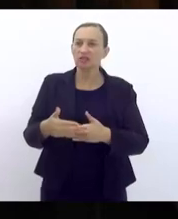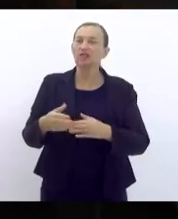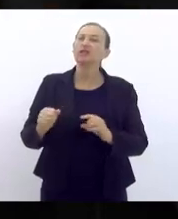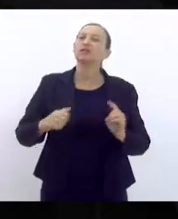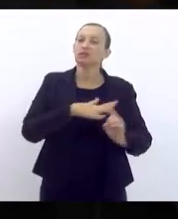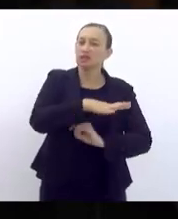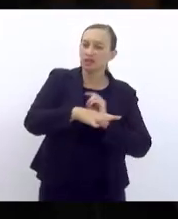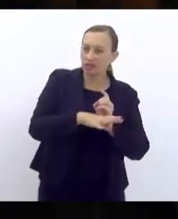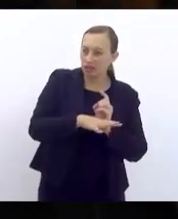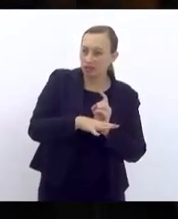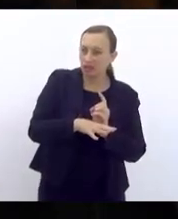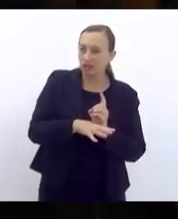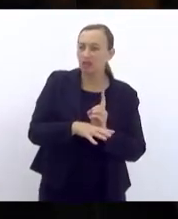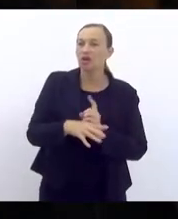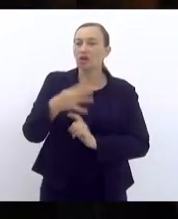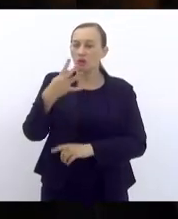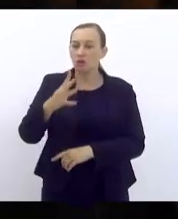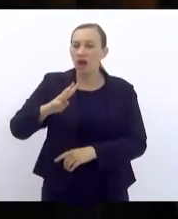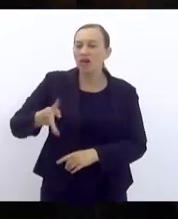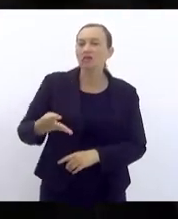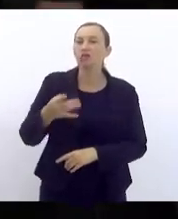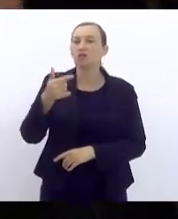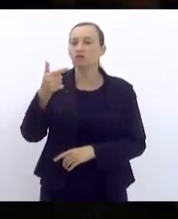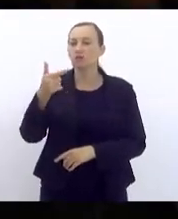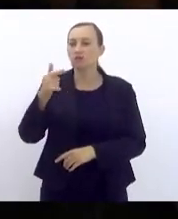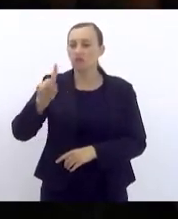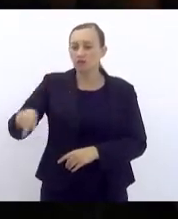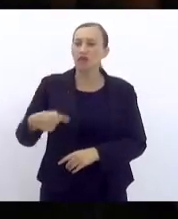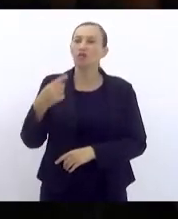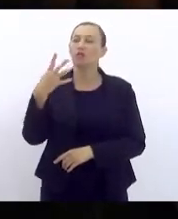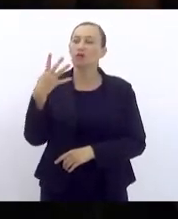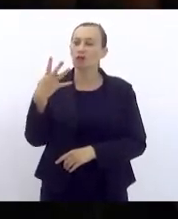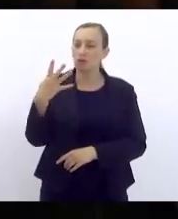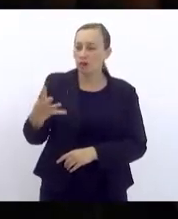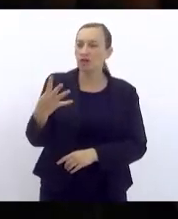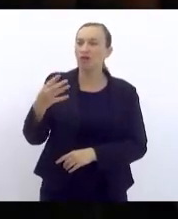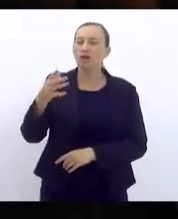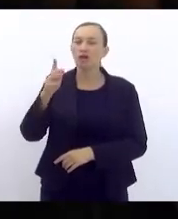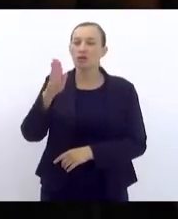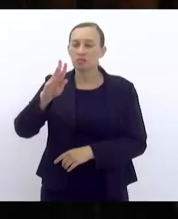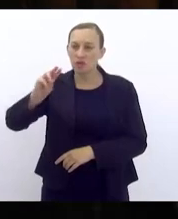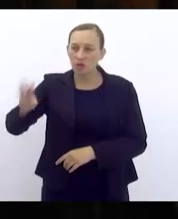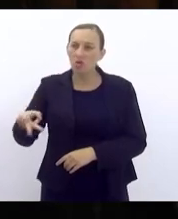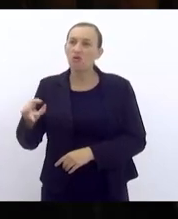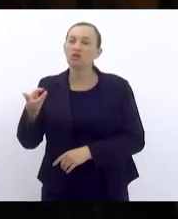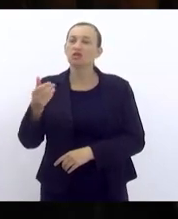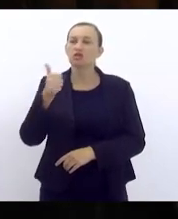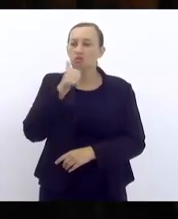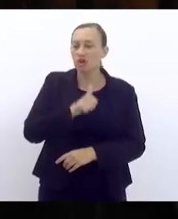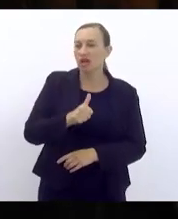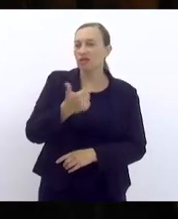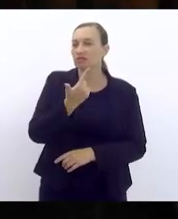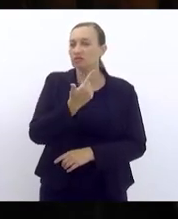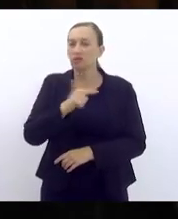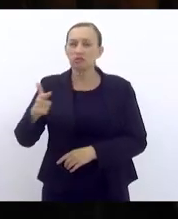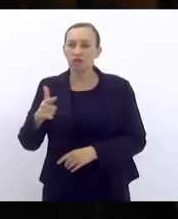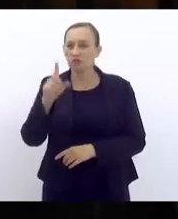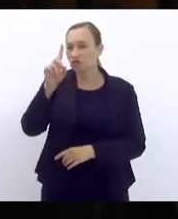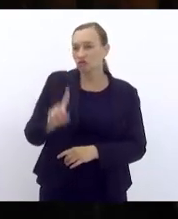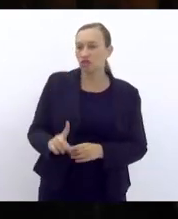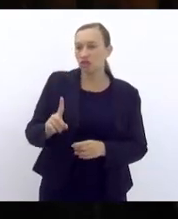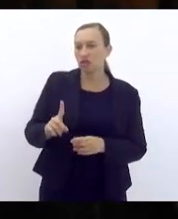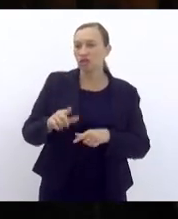haja vista que 4,4 milhões de mulheres empregadas domésticas não têm os seus direitos mínimos